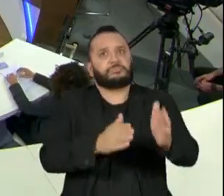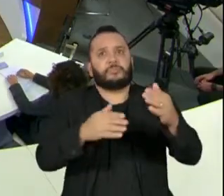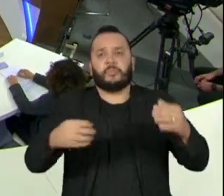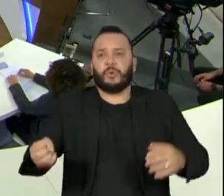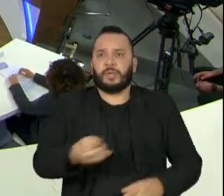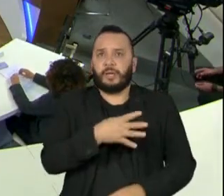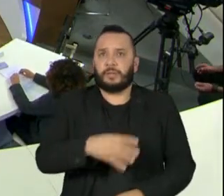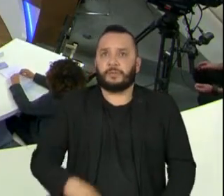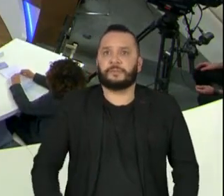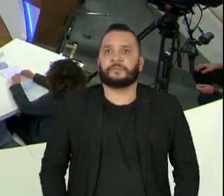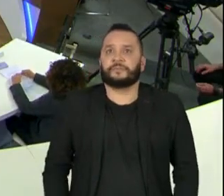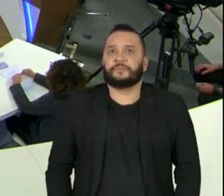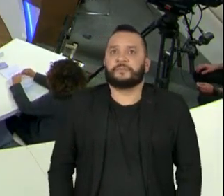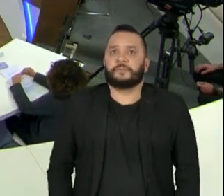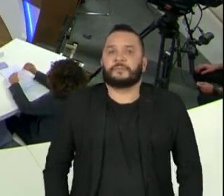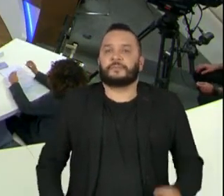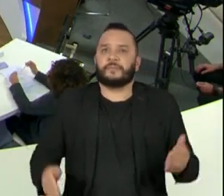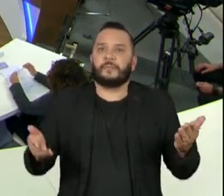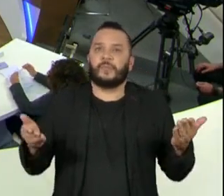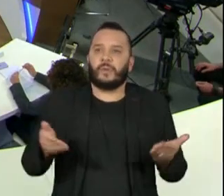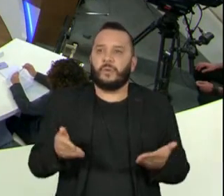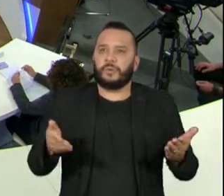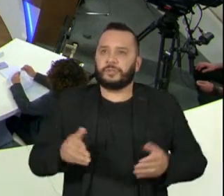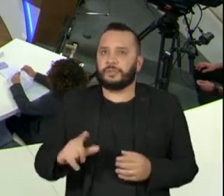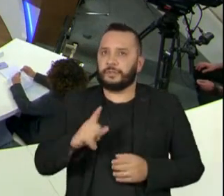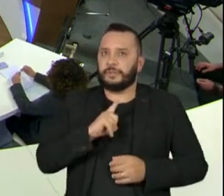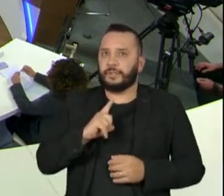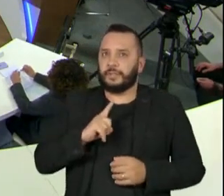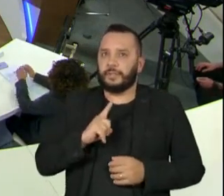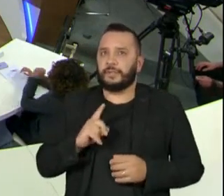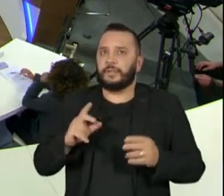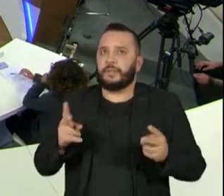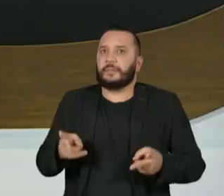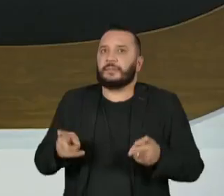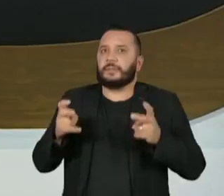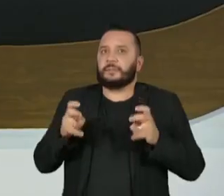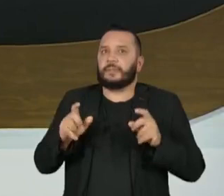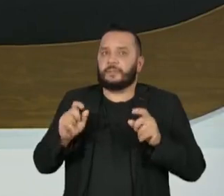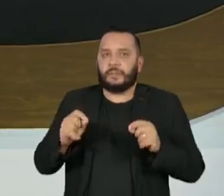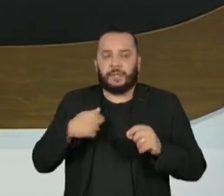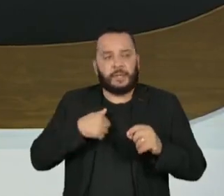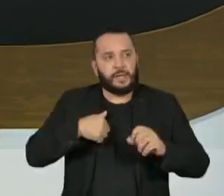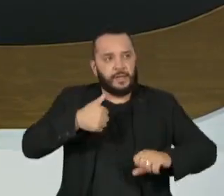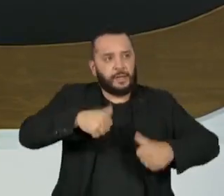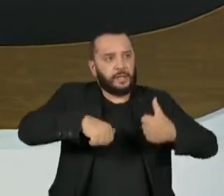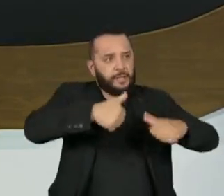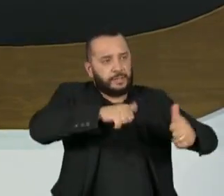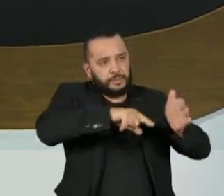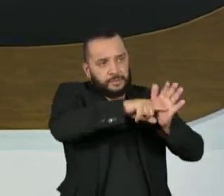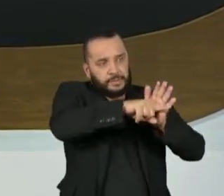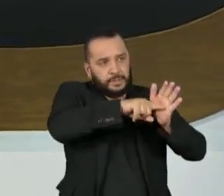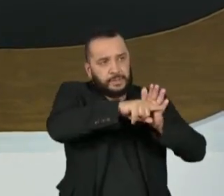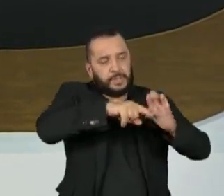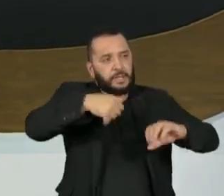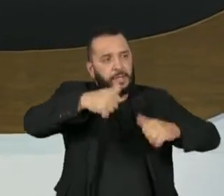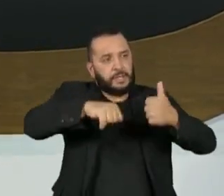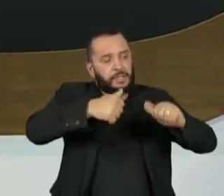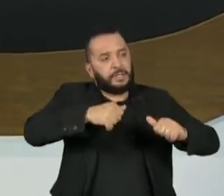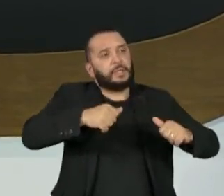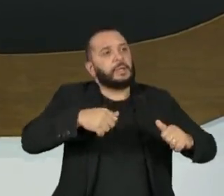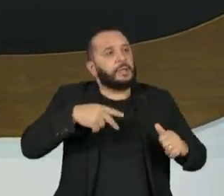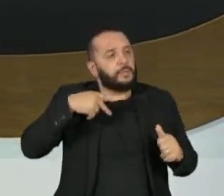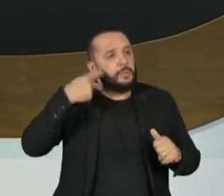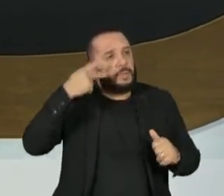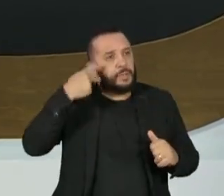Hoje se tem aí uma percepção mais ou menos consolidada entre analistas de pesquisas, analistas políticos, de que